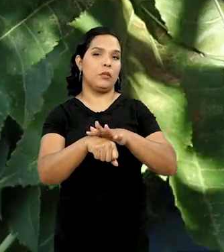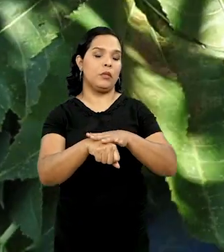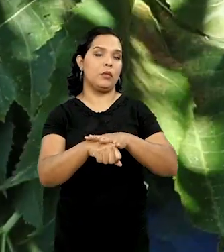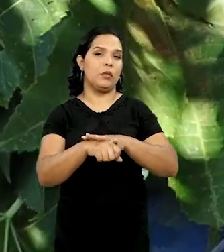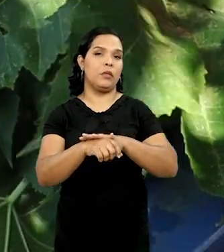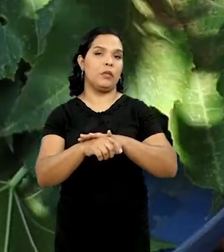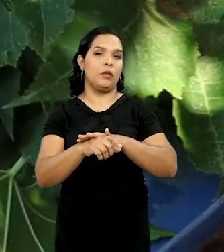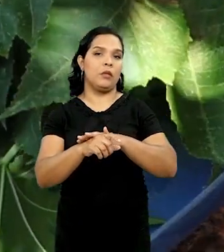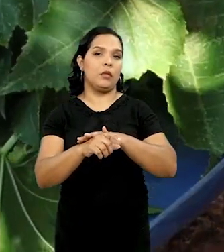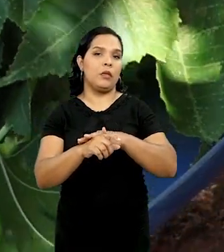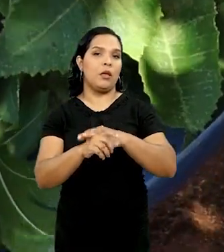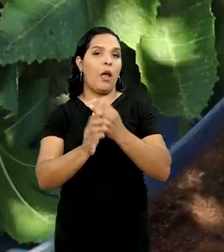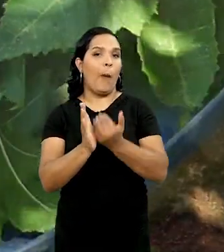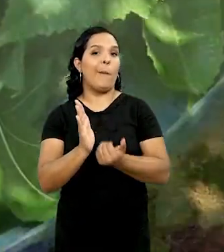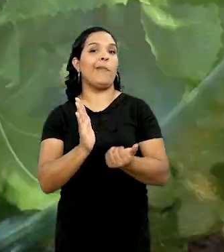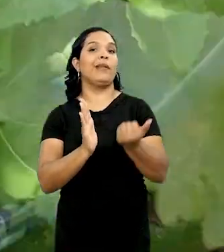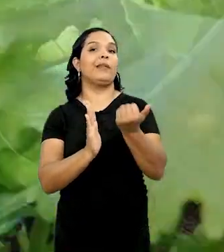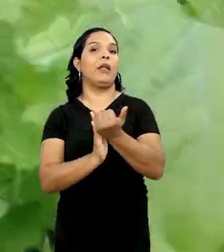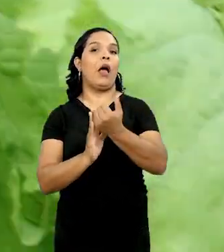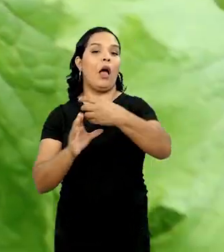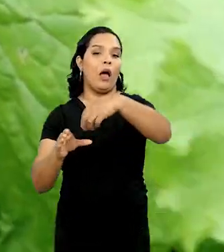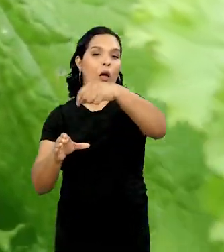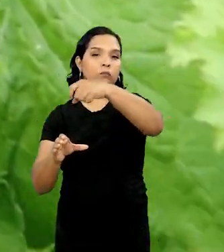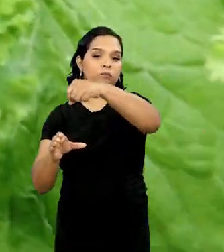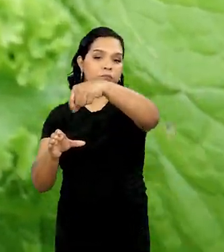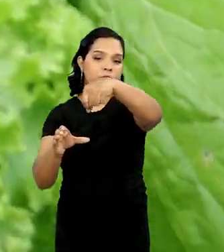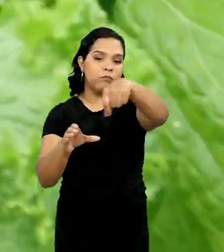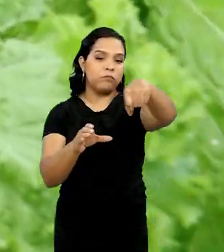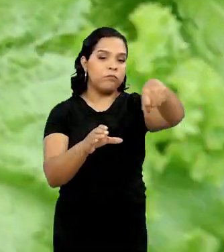e aumentar a fertilidade do solo.